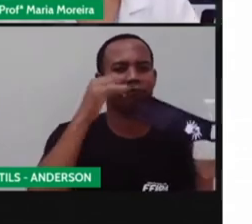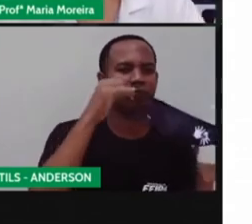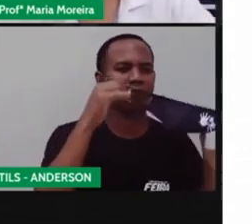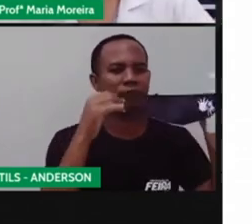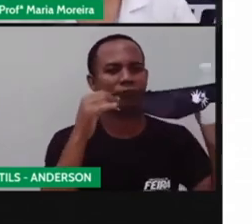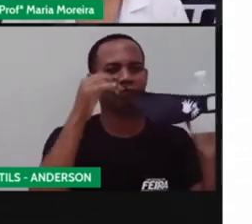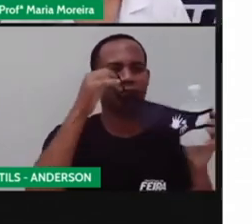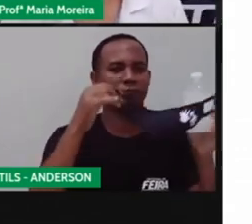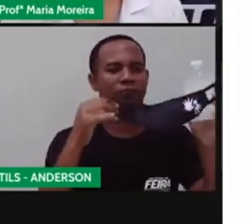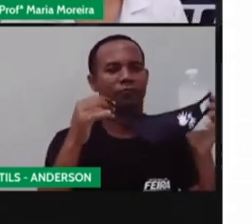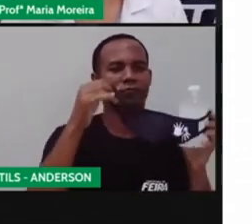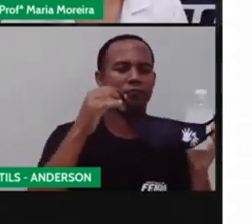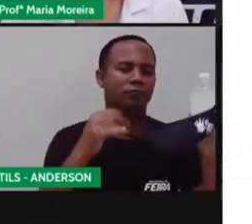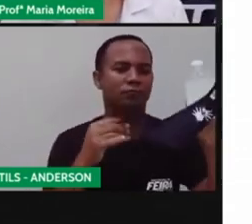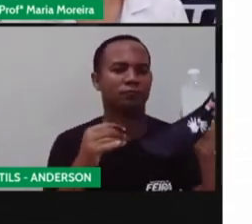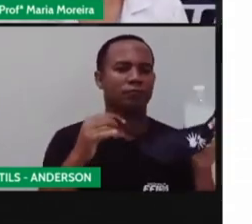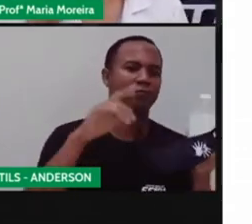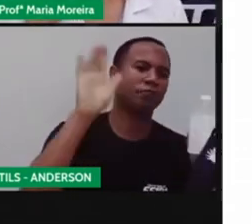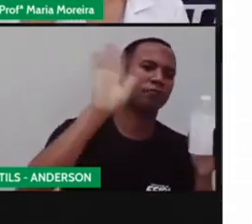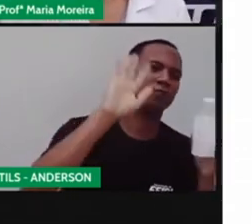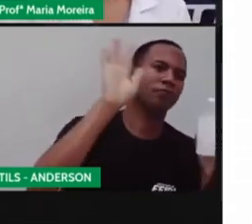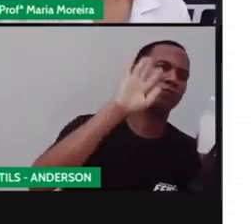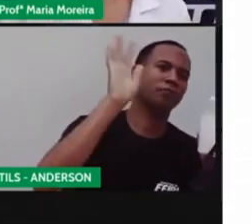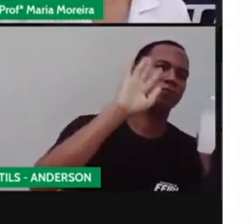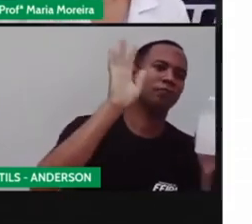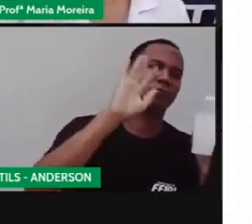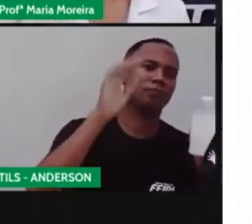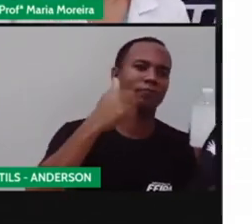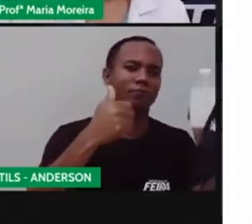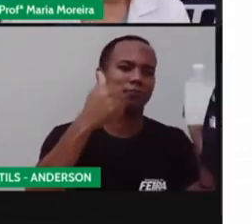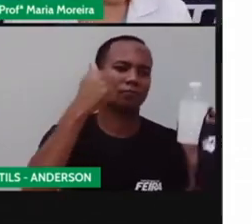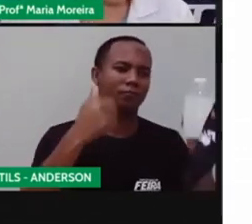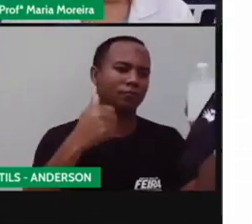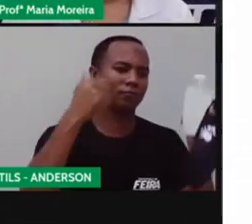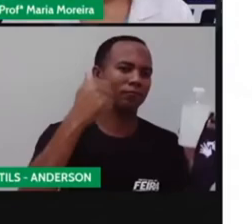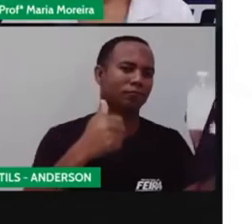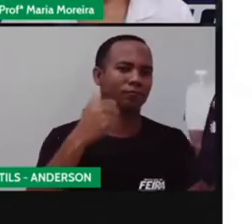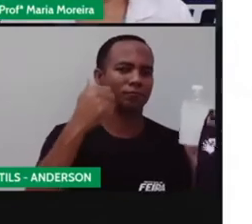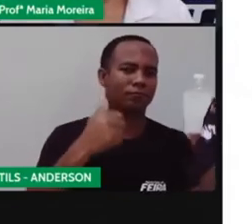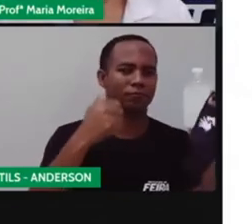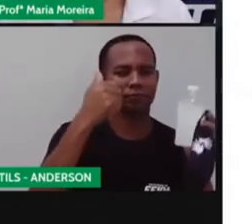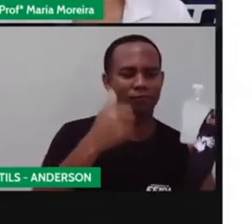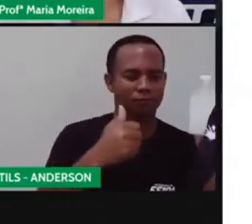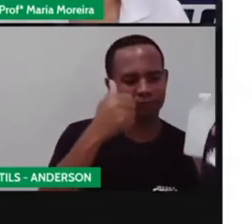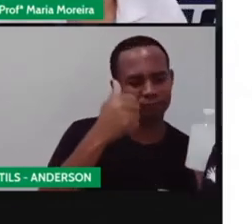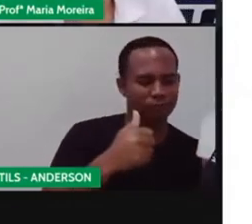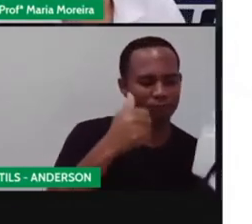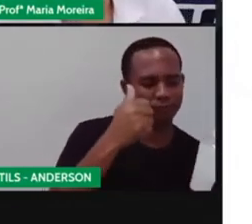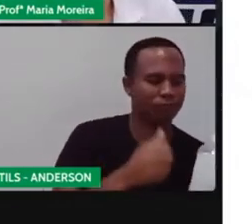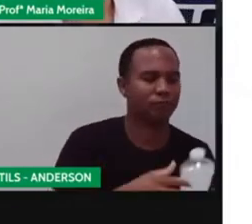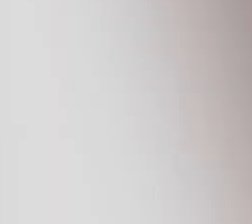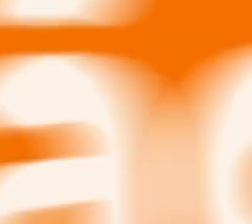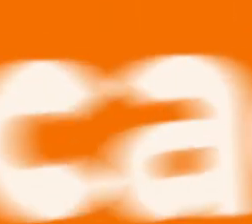familiares. Cuide bem de você. Beijo da Pró Maria e beijo de Anderson.